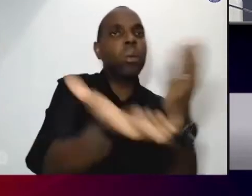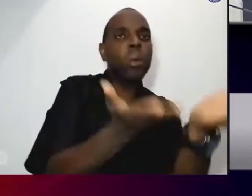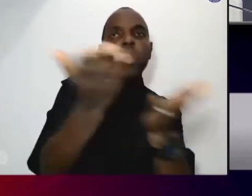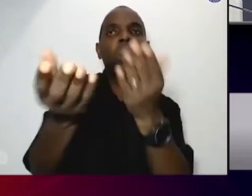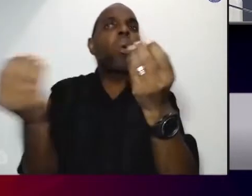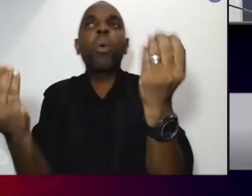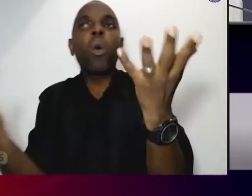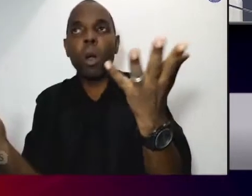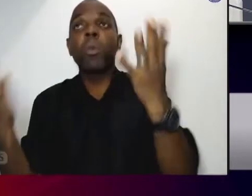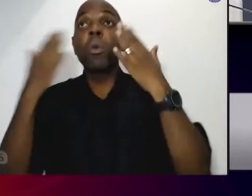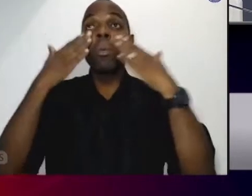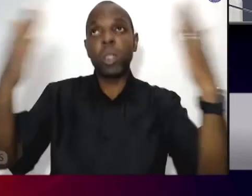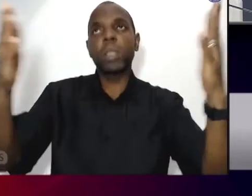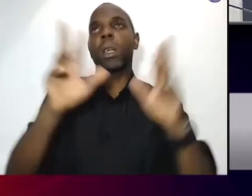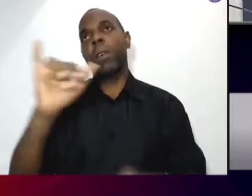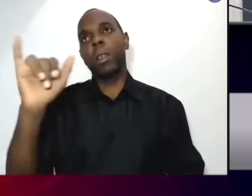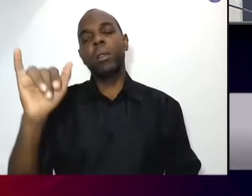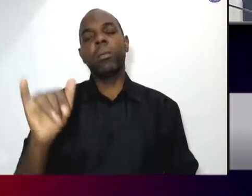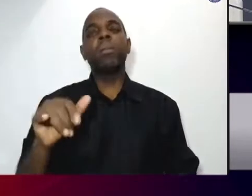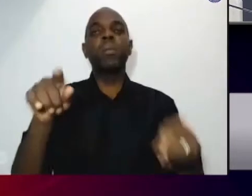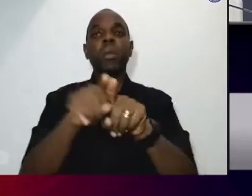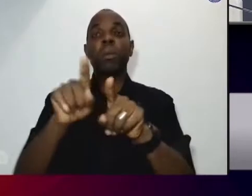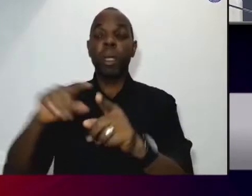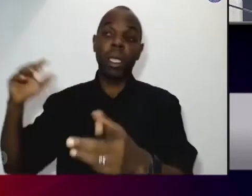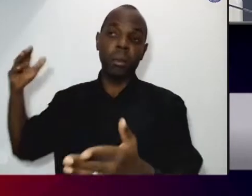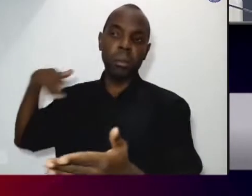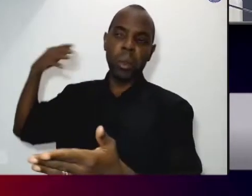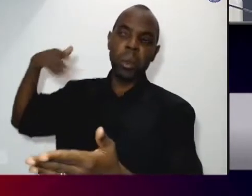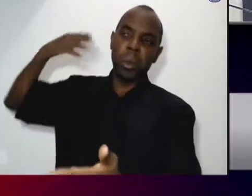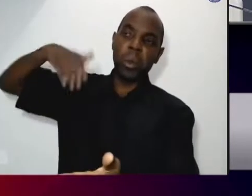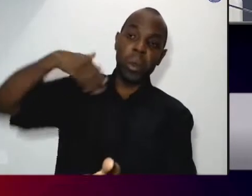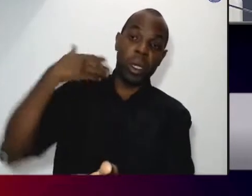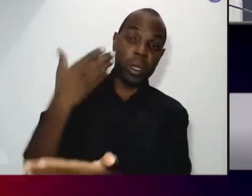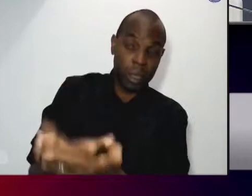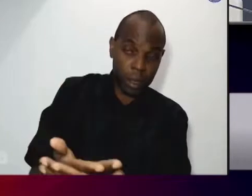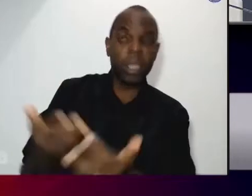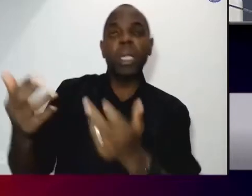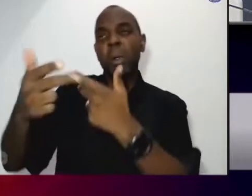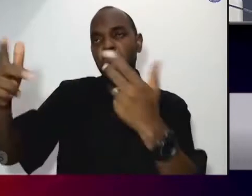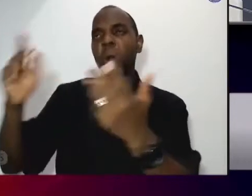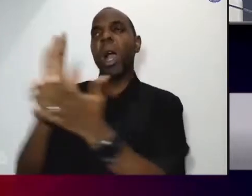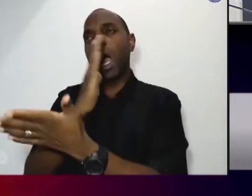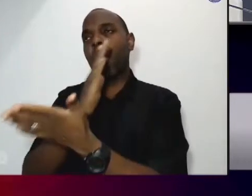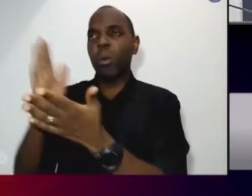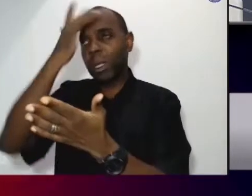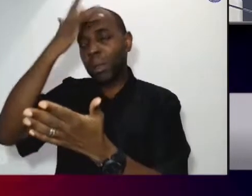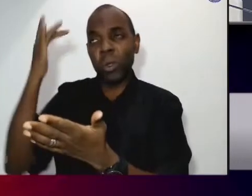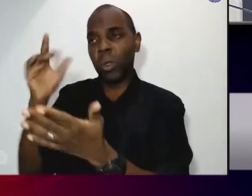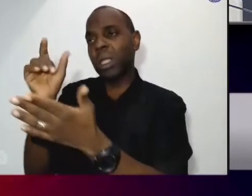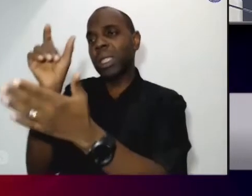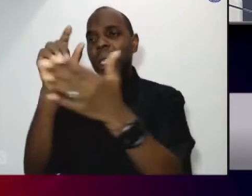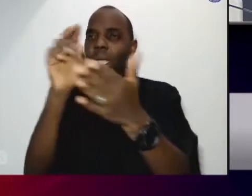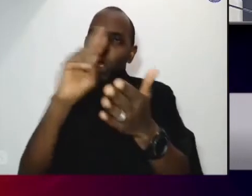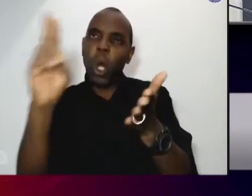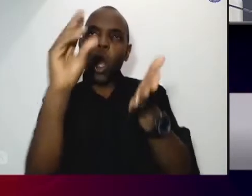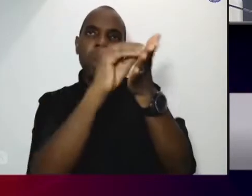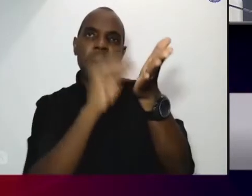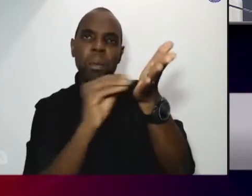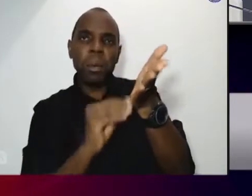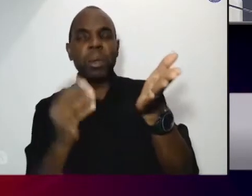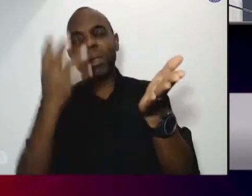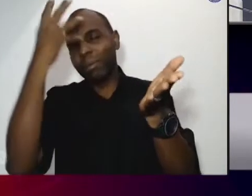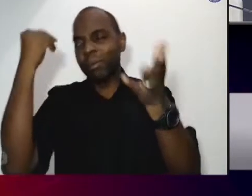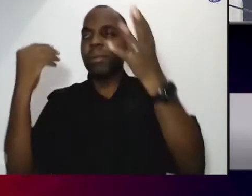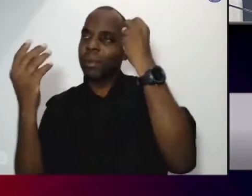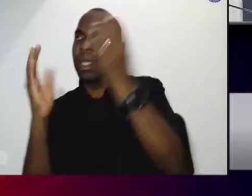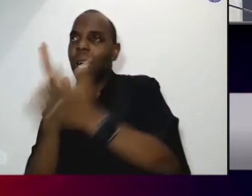levantamento que a gente fez até a data de hoje, a gente ia esquecer de alguém porque não deu tempo de levantar todos. Então, um compromisso que eu assumo com